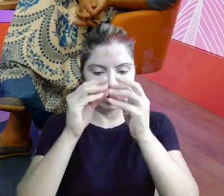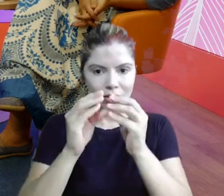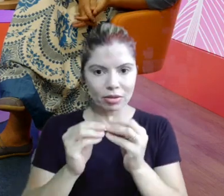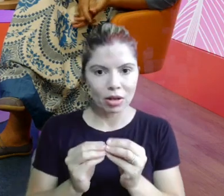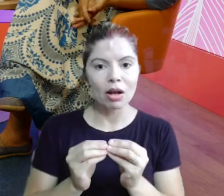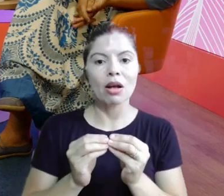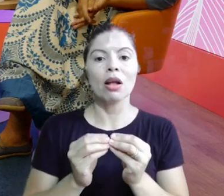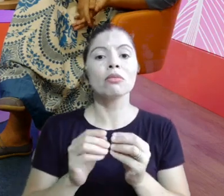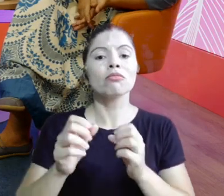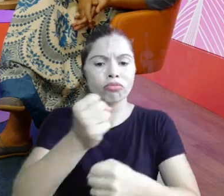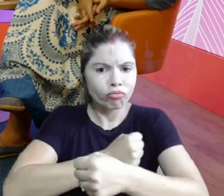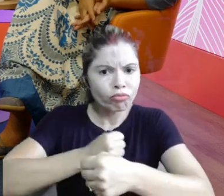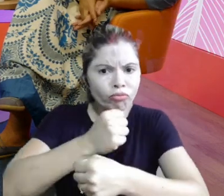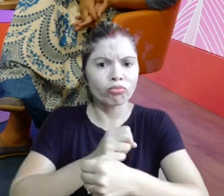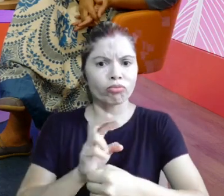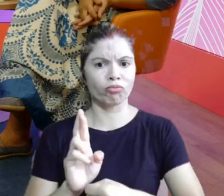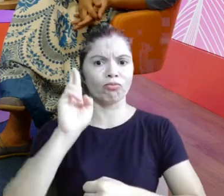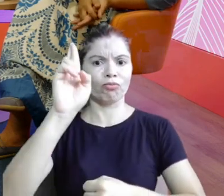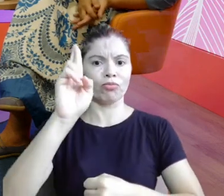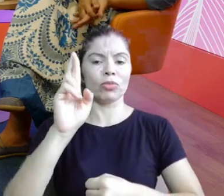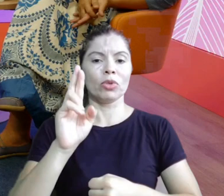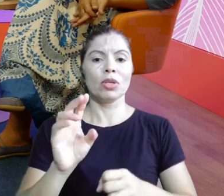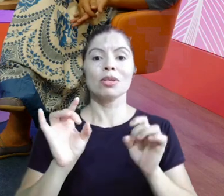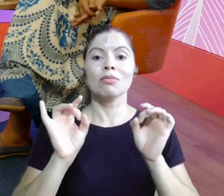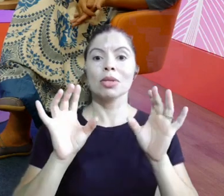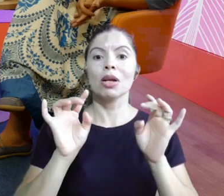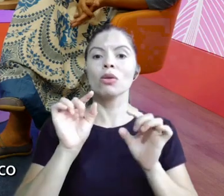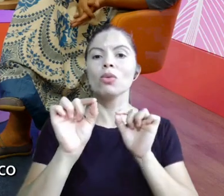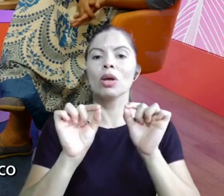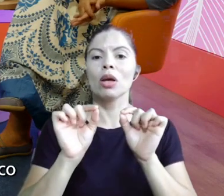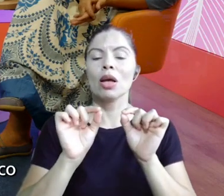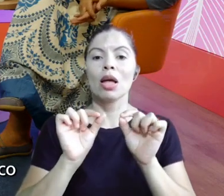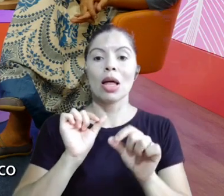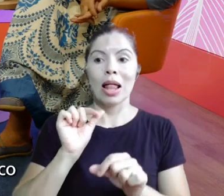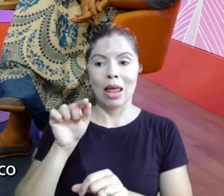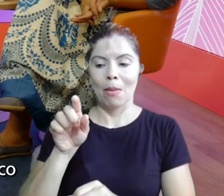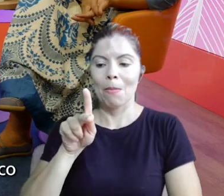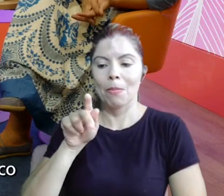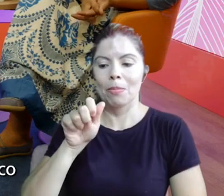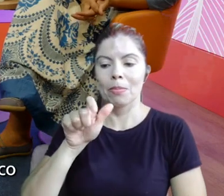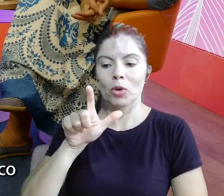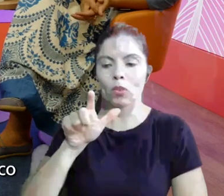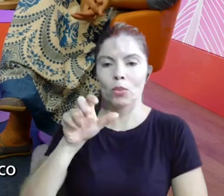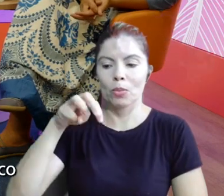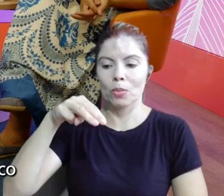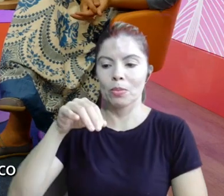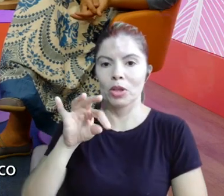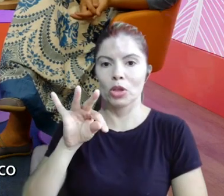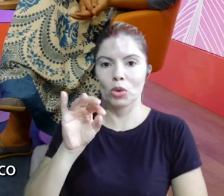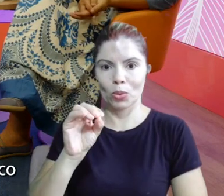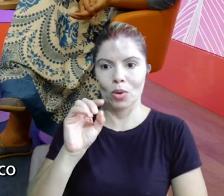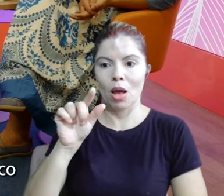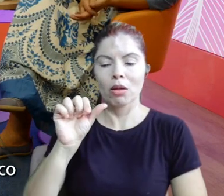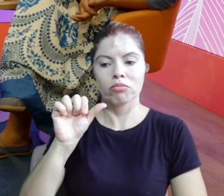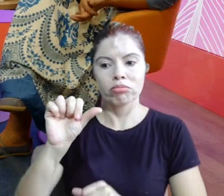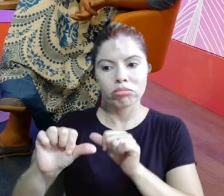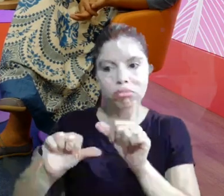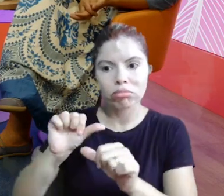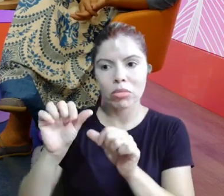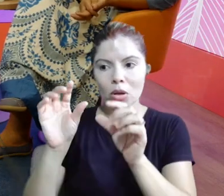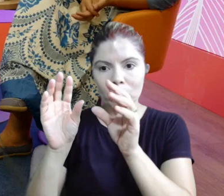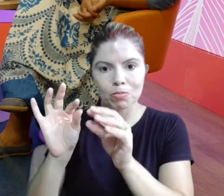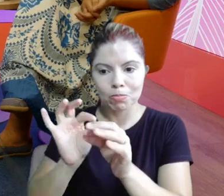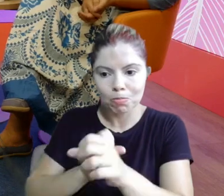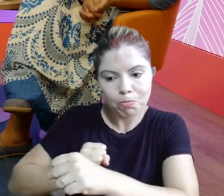artesã, chefe de cozinha, especializada na arte de transformar palmito em ouro branco. E